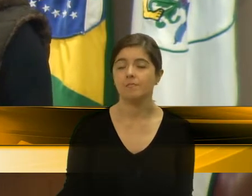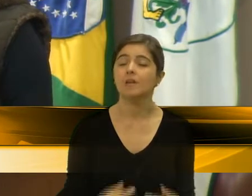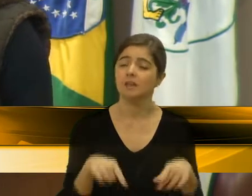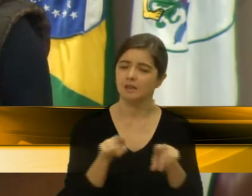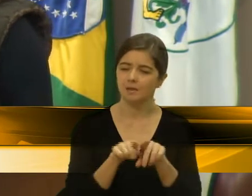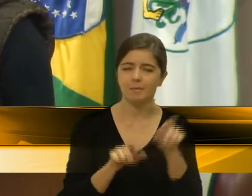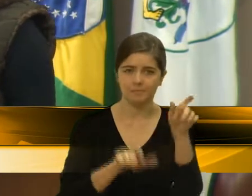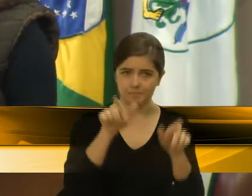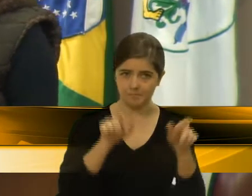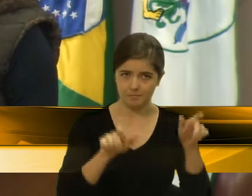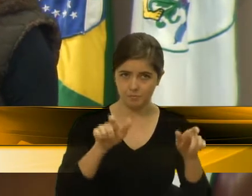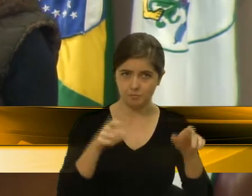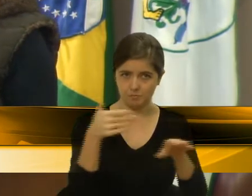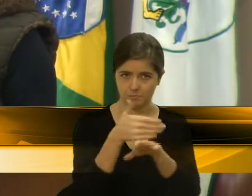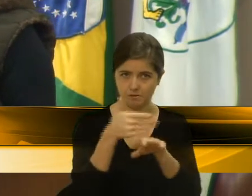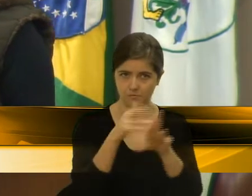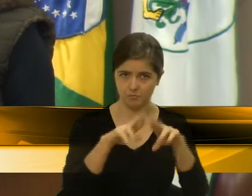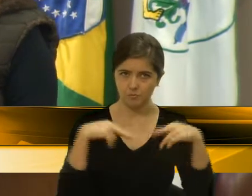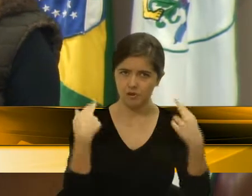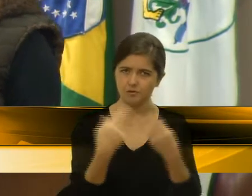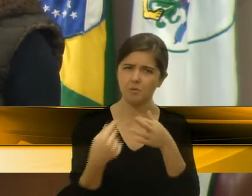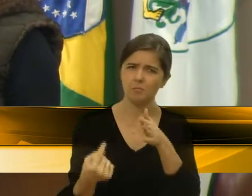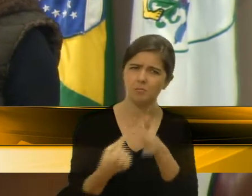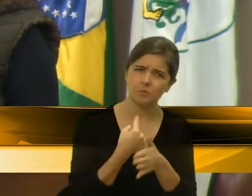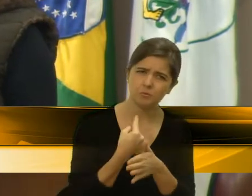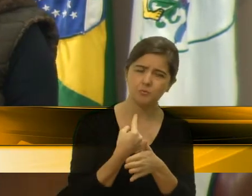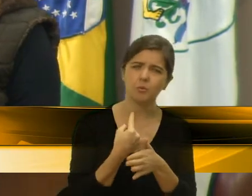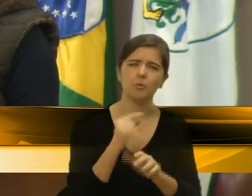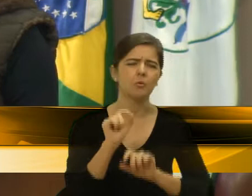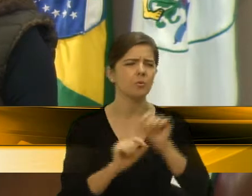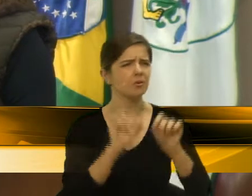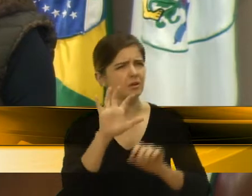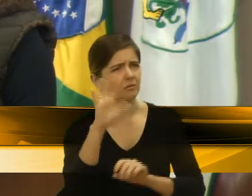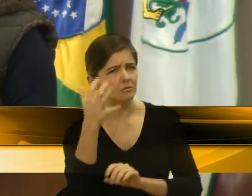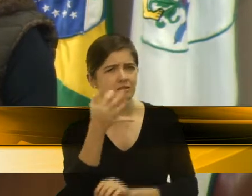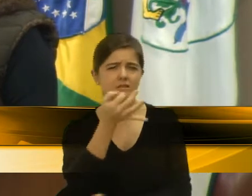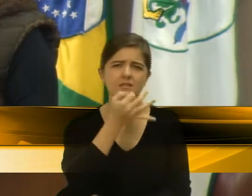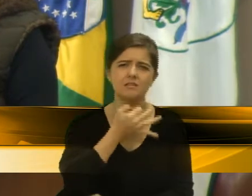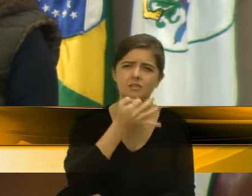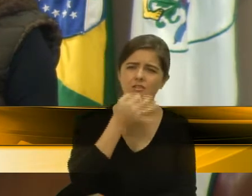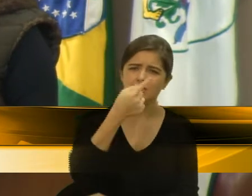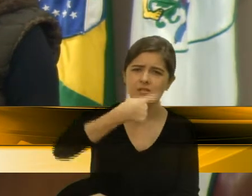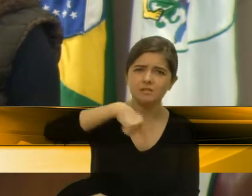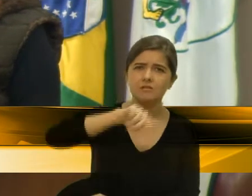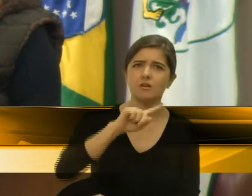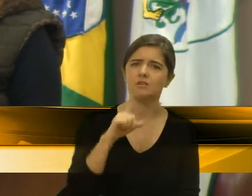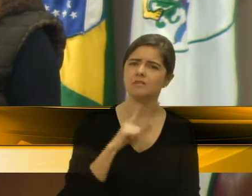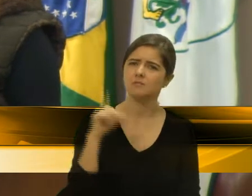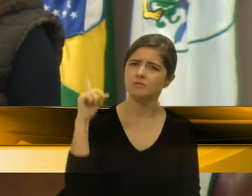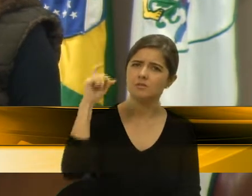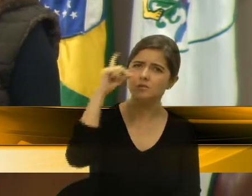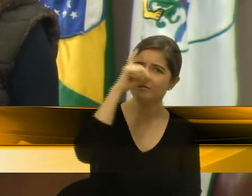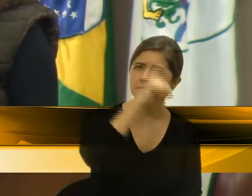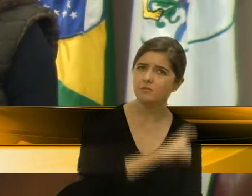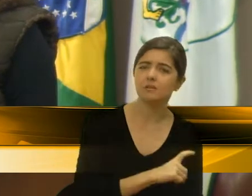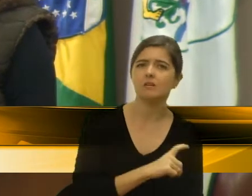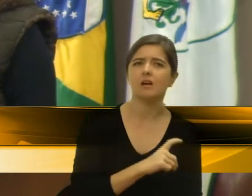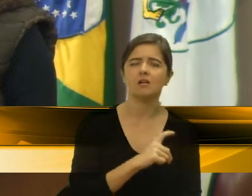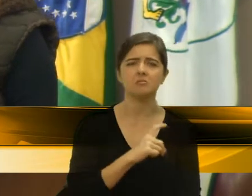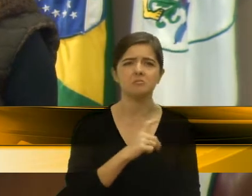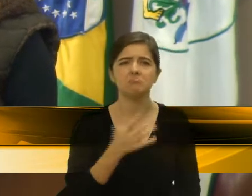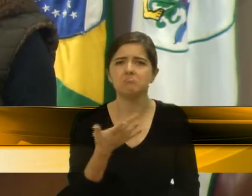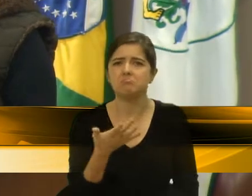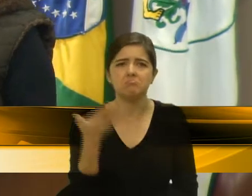presentes nesta reunião questionaram, mas o que está acontecendo com Caxias, que nós estamos tendo dificuldade, não estamos vendo